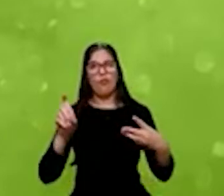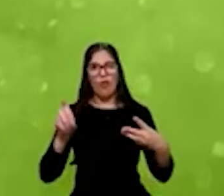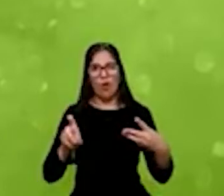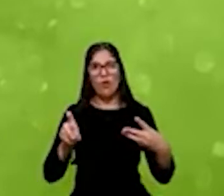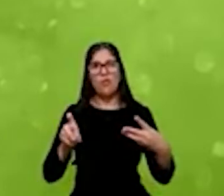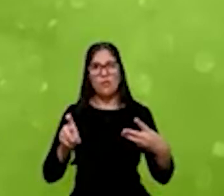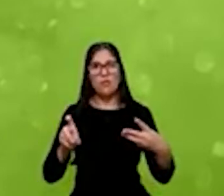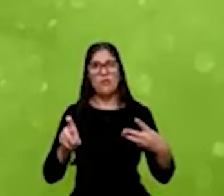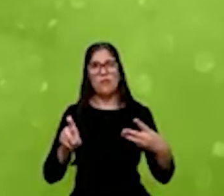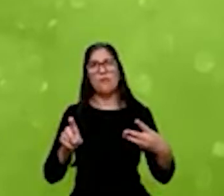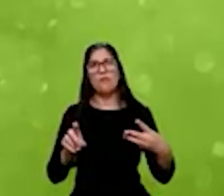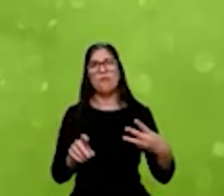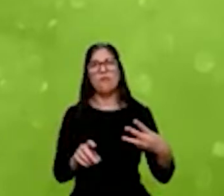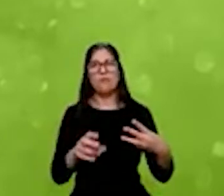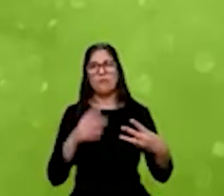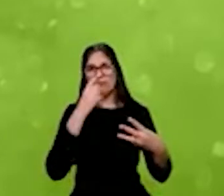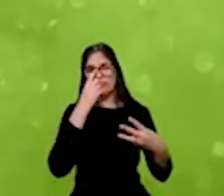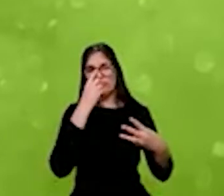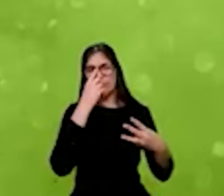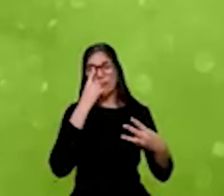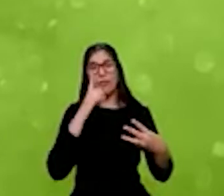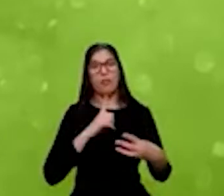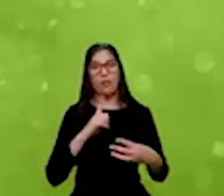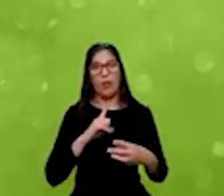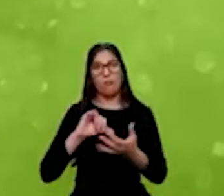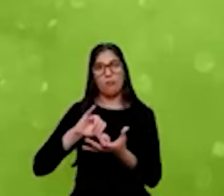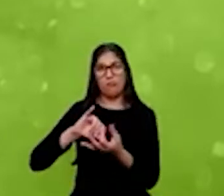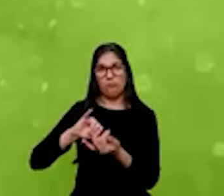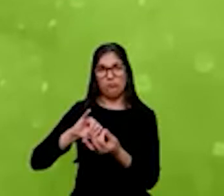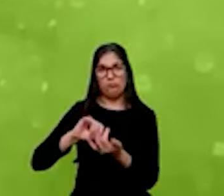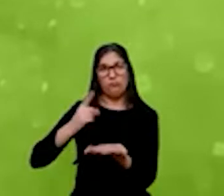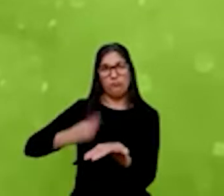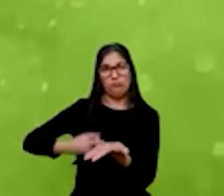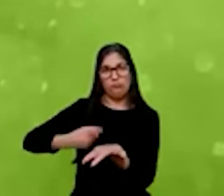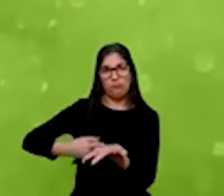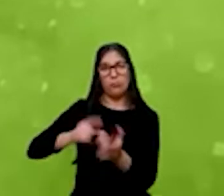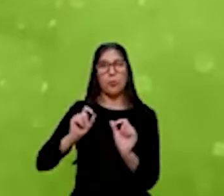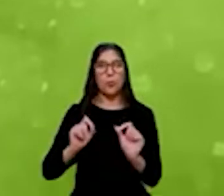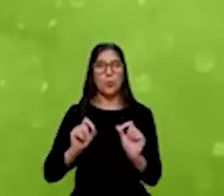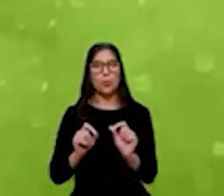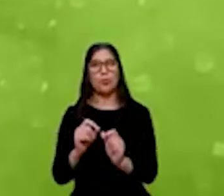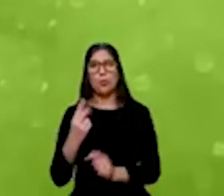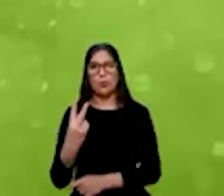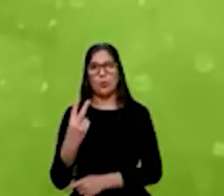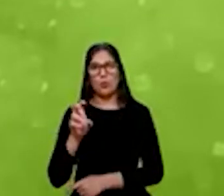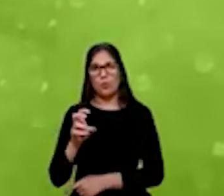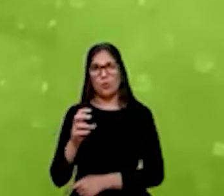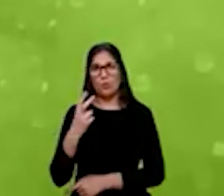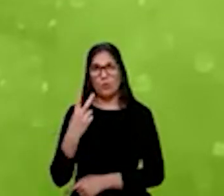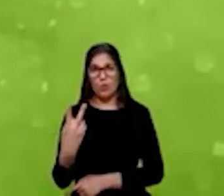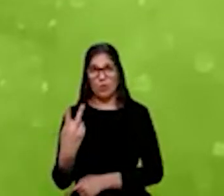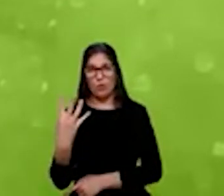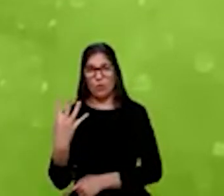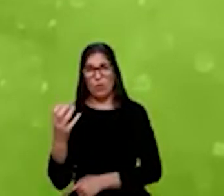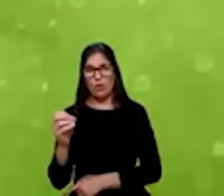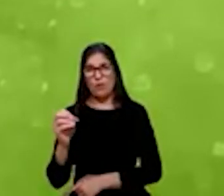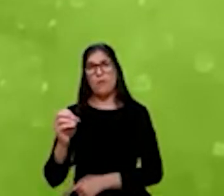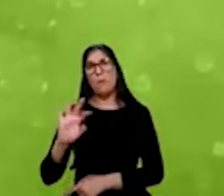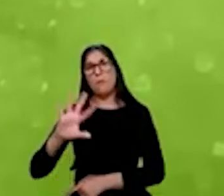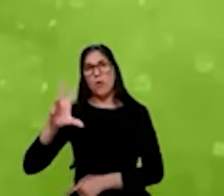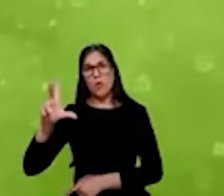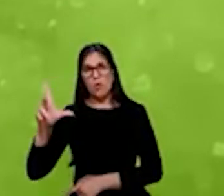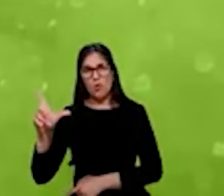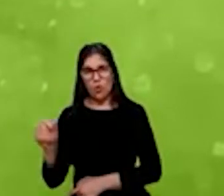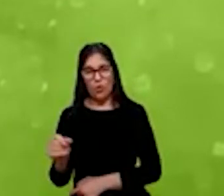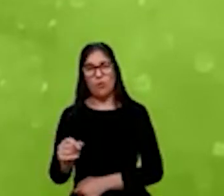que vai ter um capital comprometido alvo de 240 milhões. A tese de investimentos,